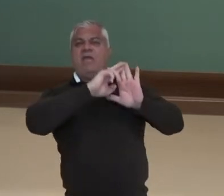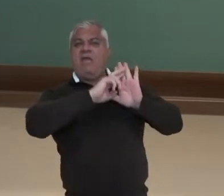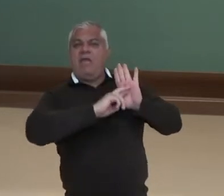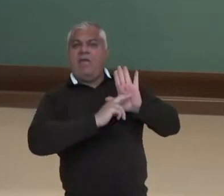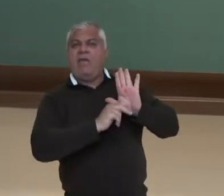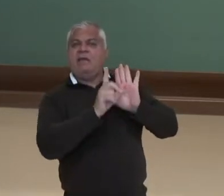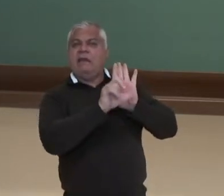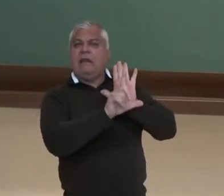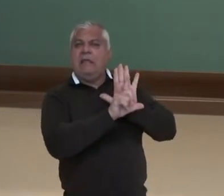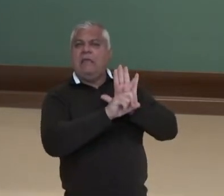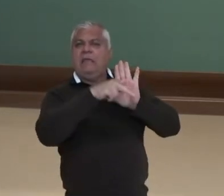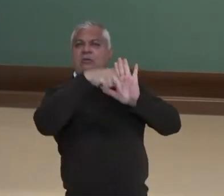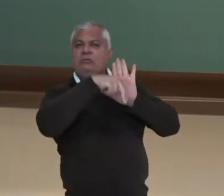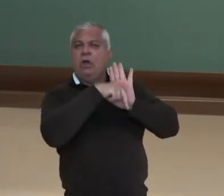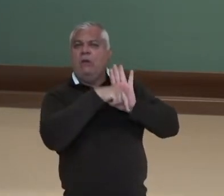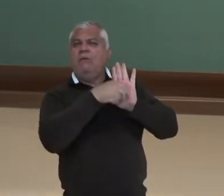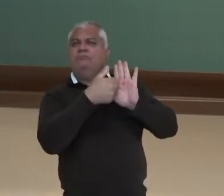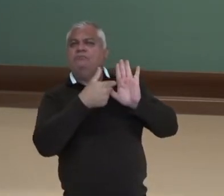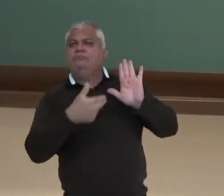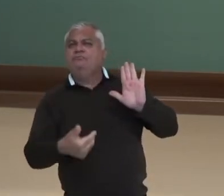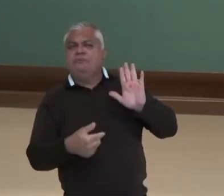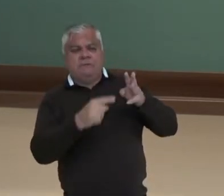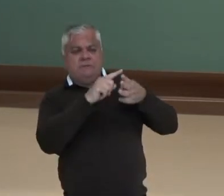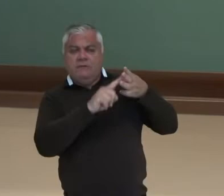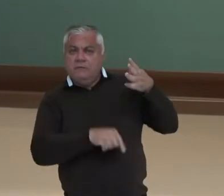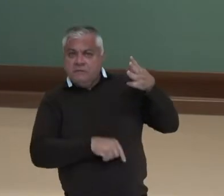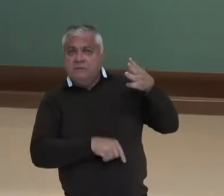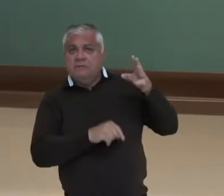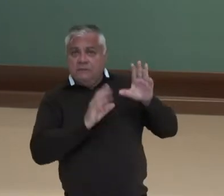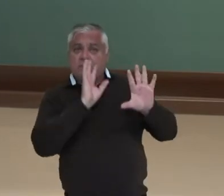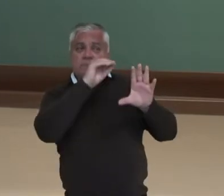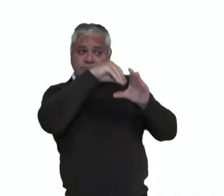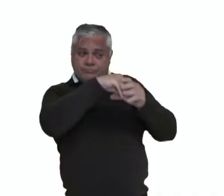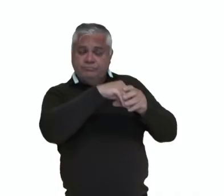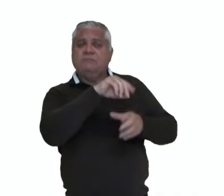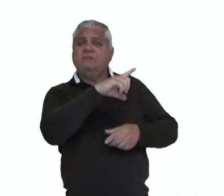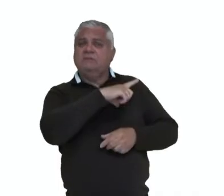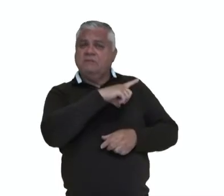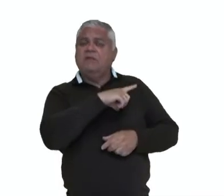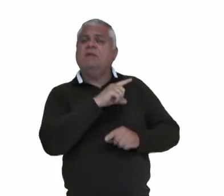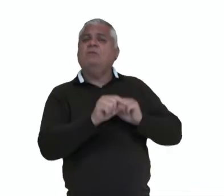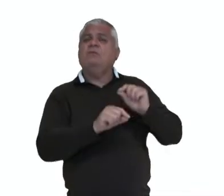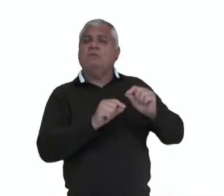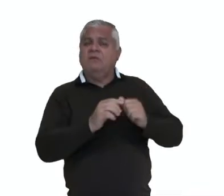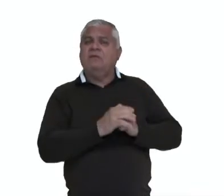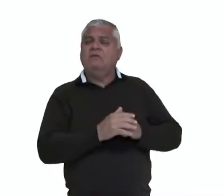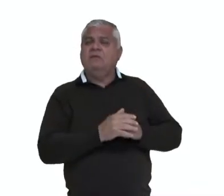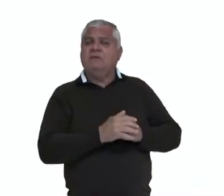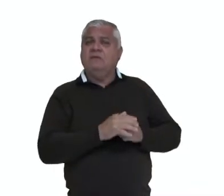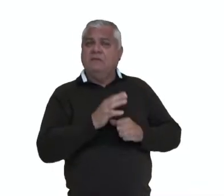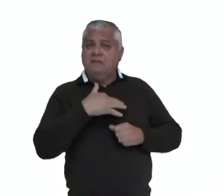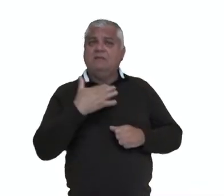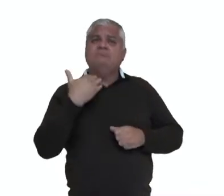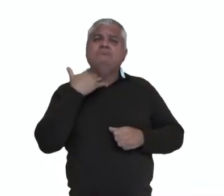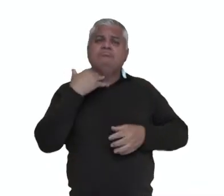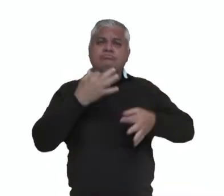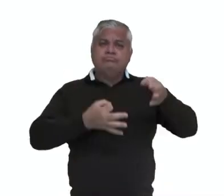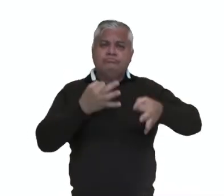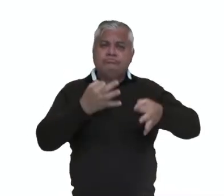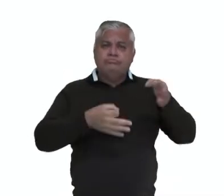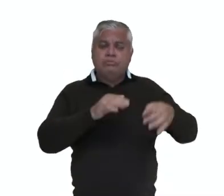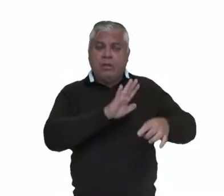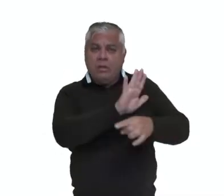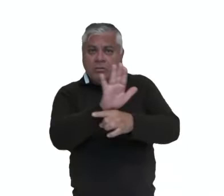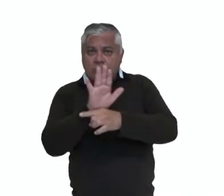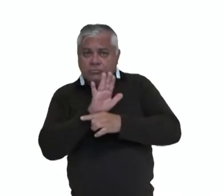e leis, né? Tudo isso está relacionado, né? Tudo isso tem algum, né, fundamento jurídico, um amparo